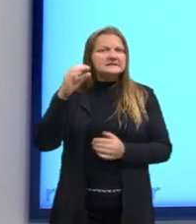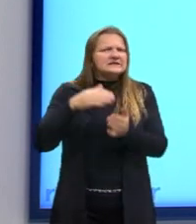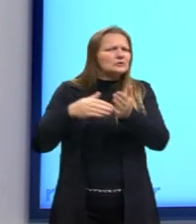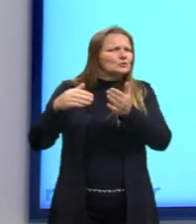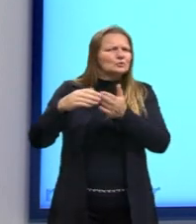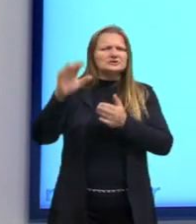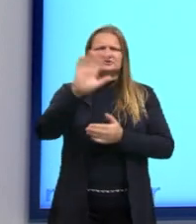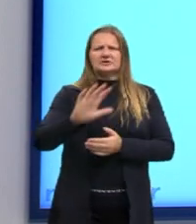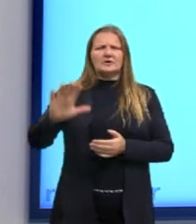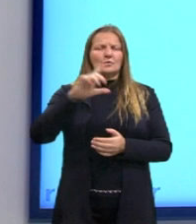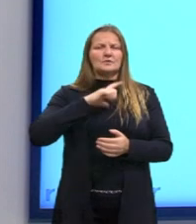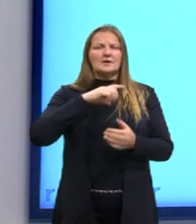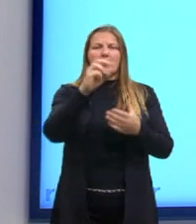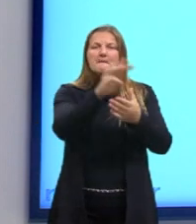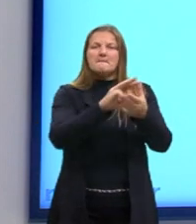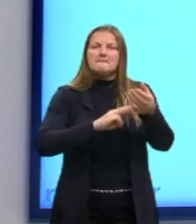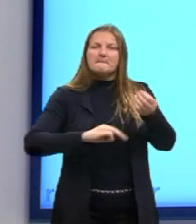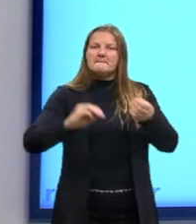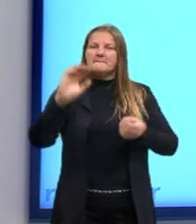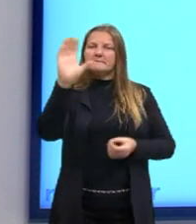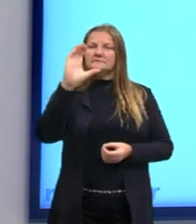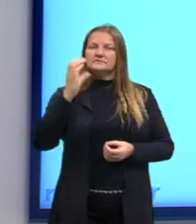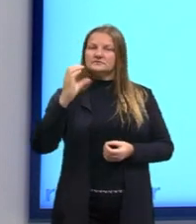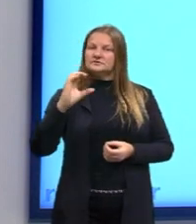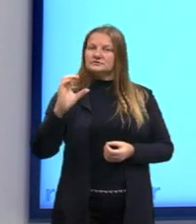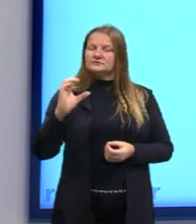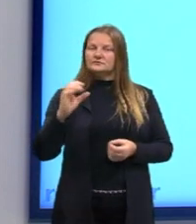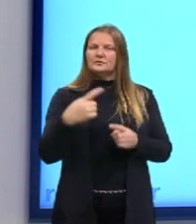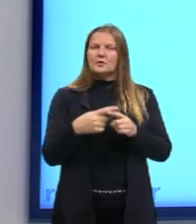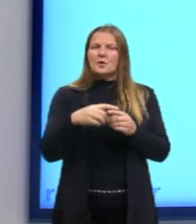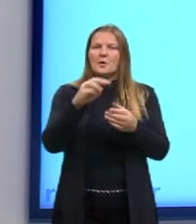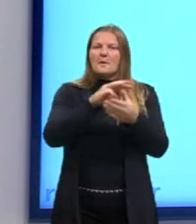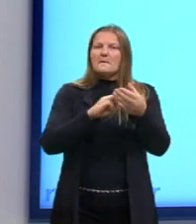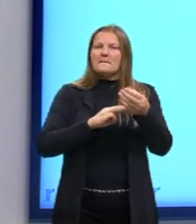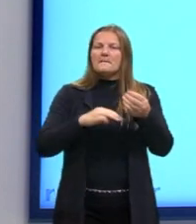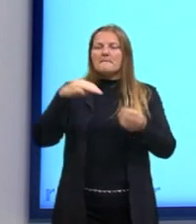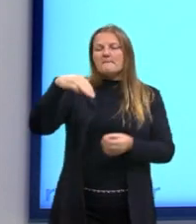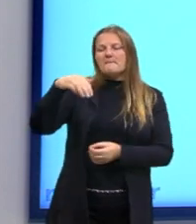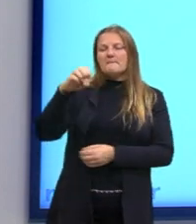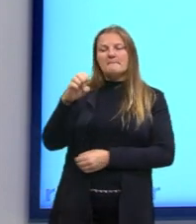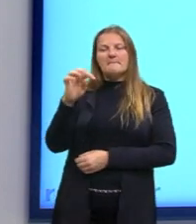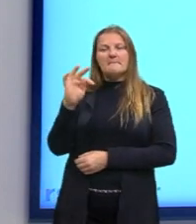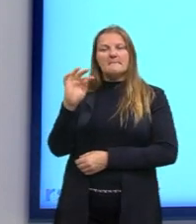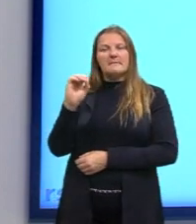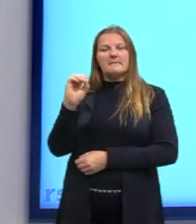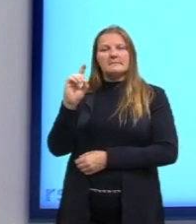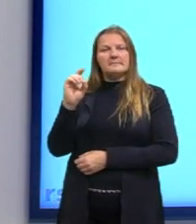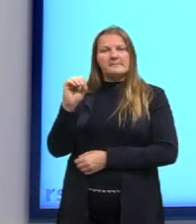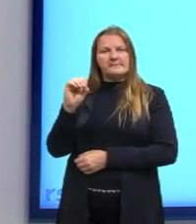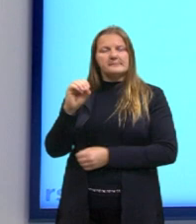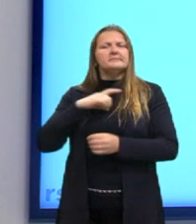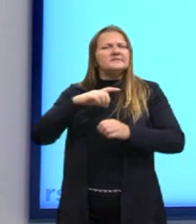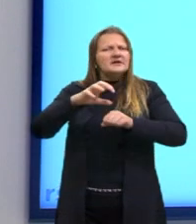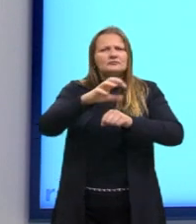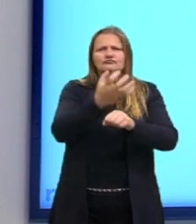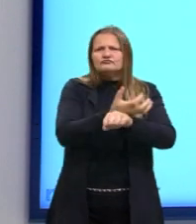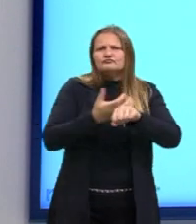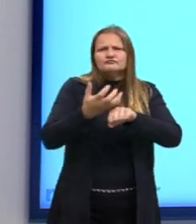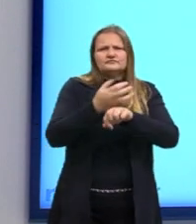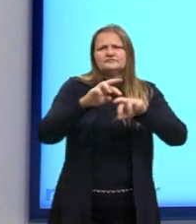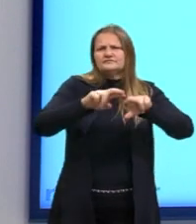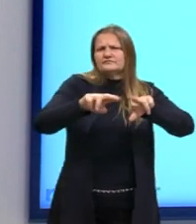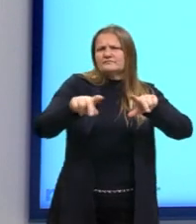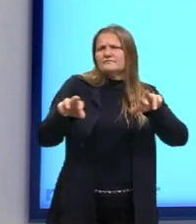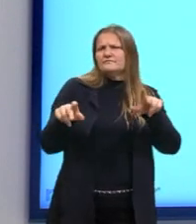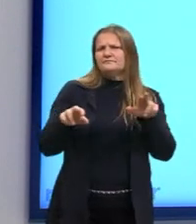bem comum, método científico e aí método nós vamos encontrar em várias áreas do conhecimento, né? E várias